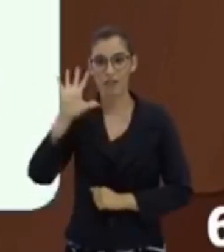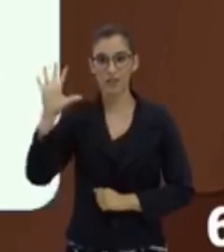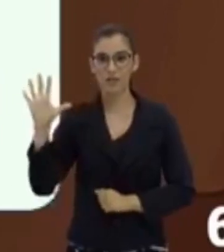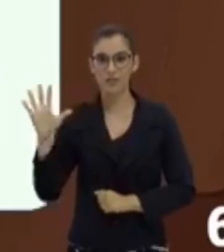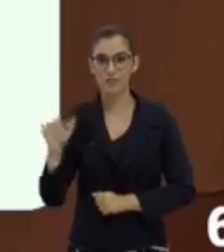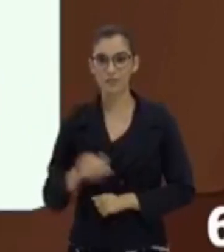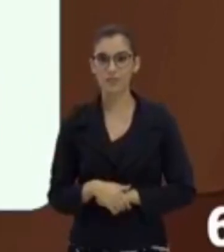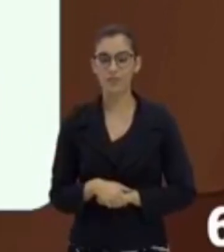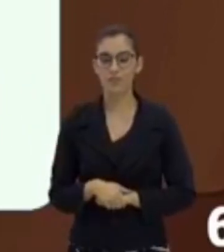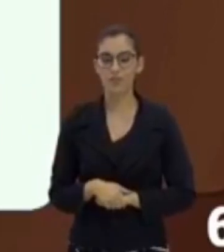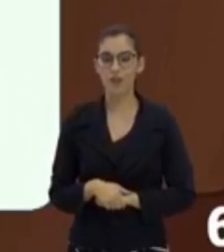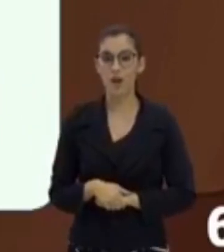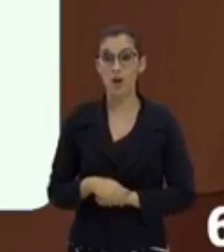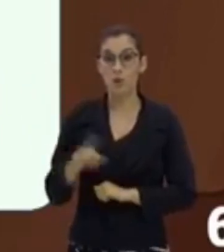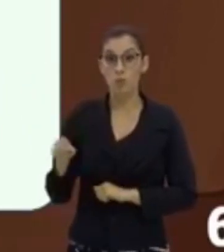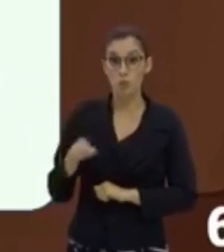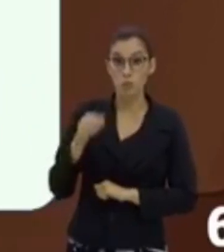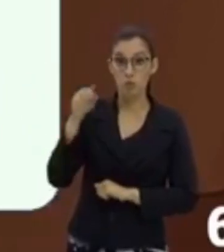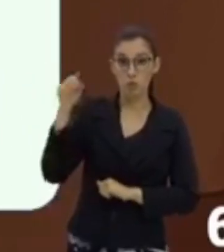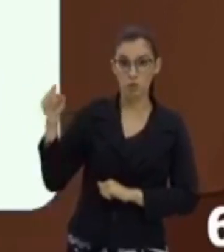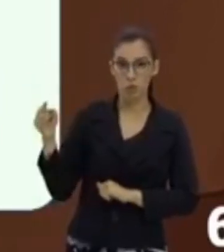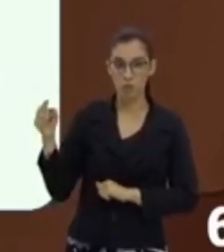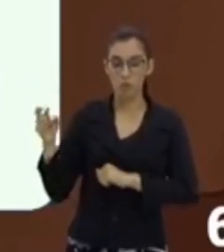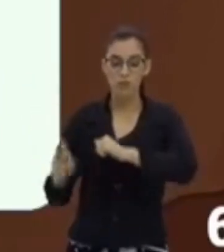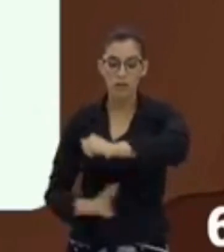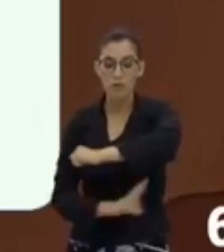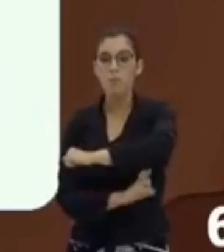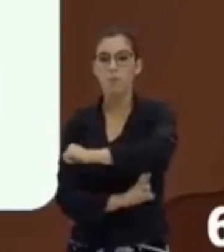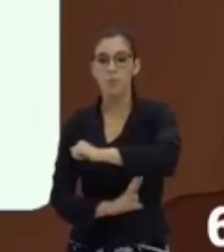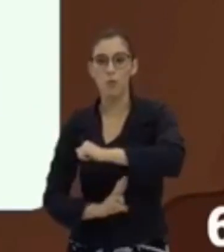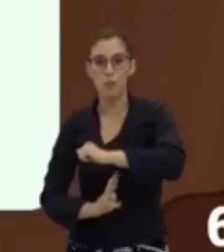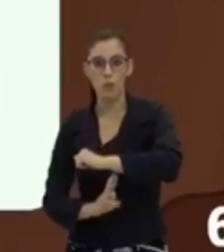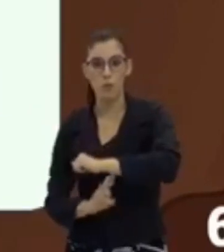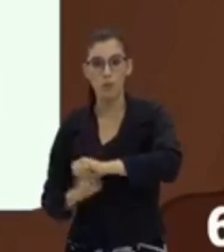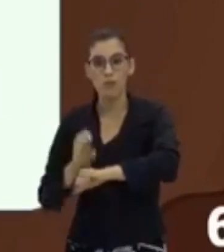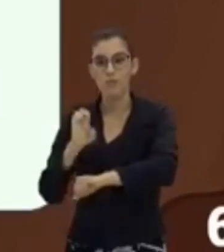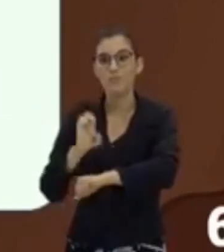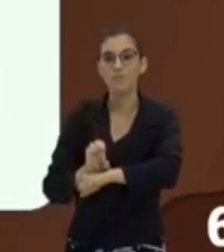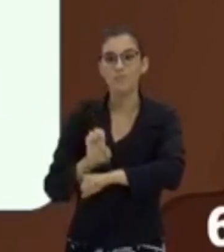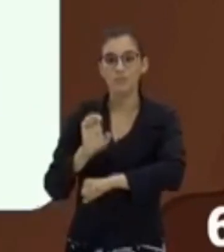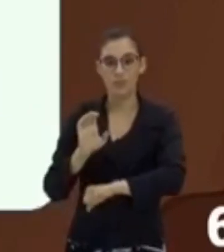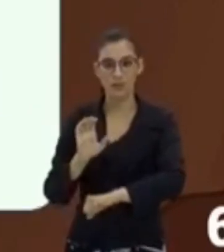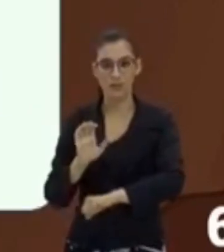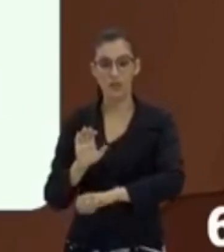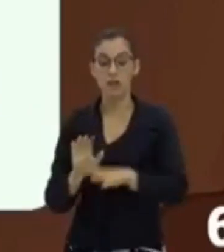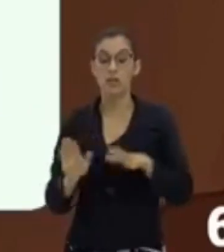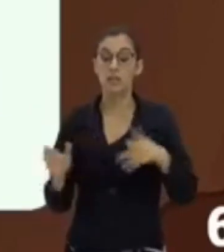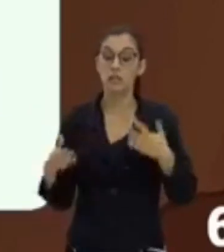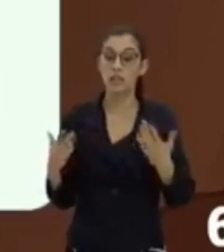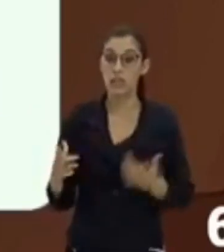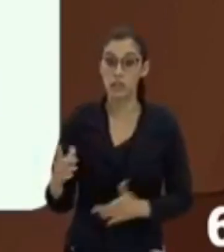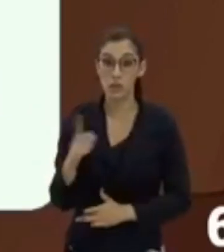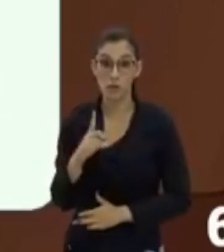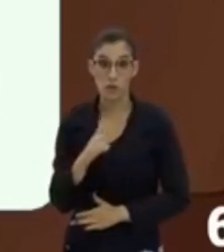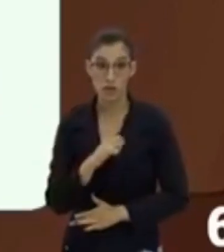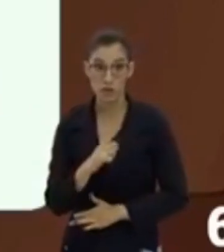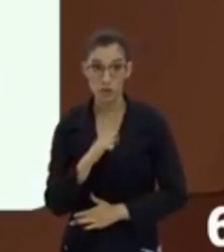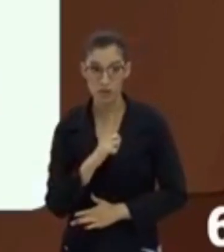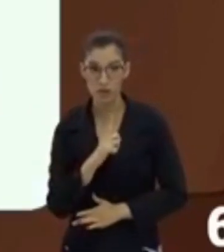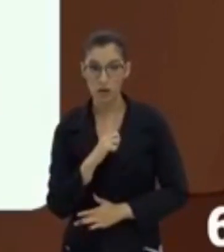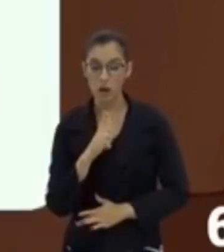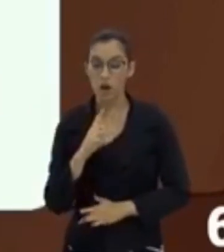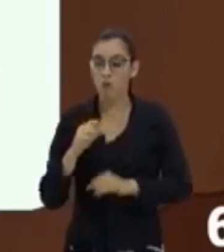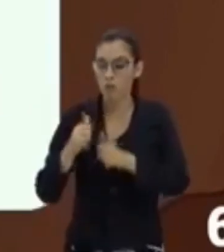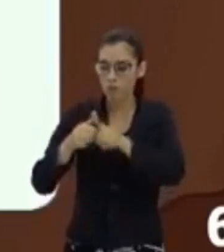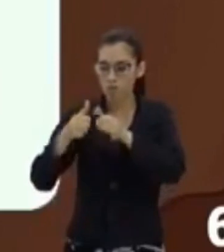rodovia estadual. Então, aqui você tem alguns símbolos que representam a questão